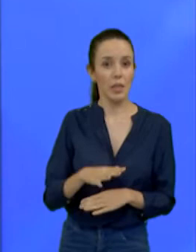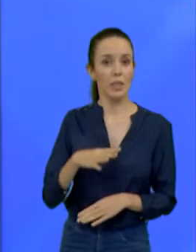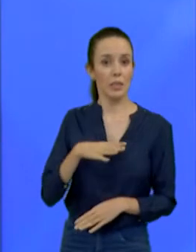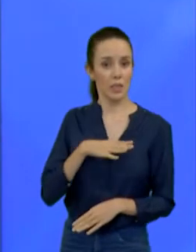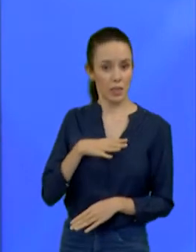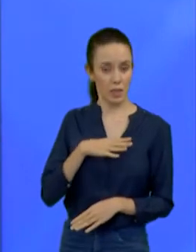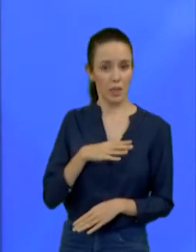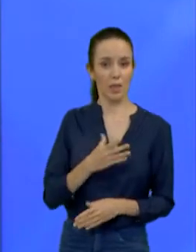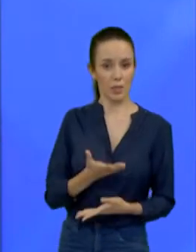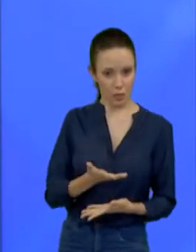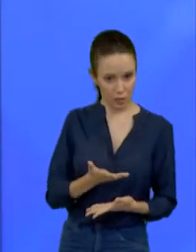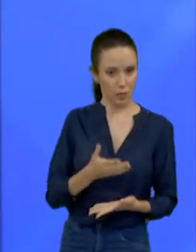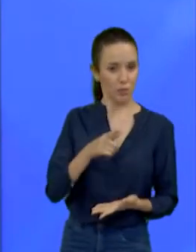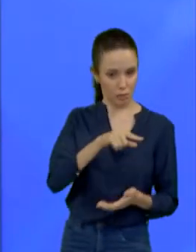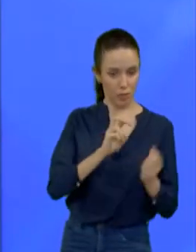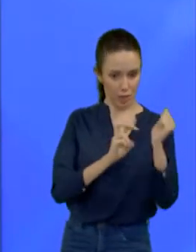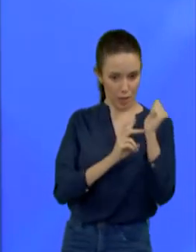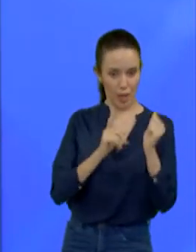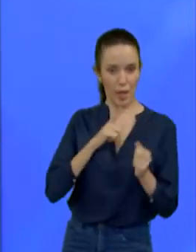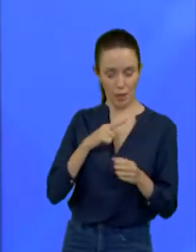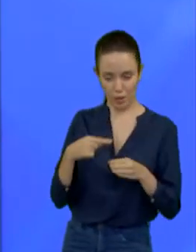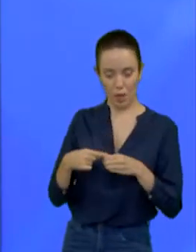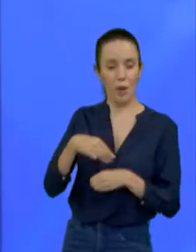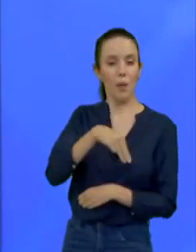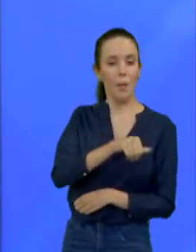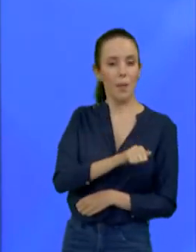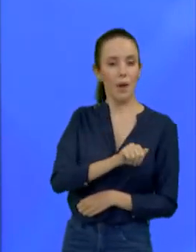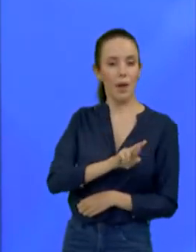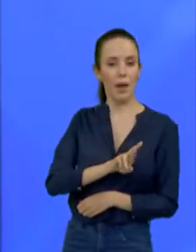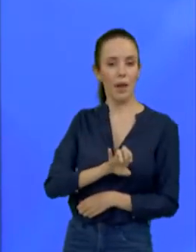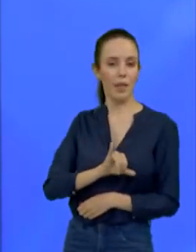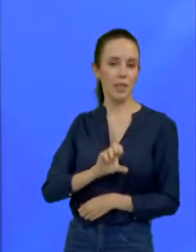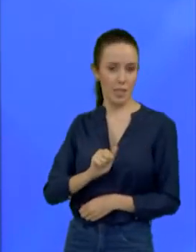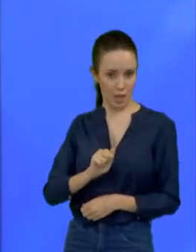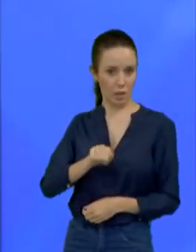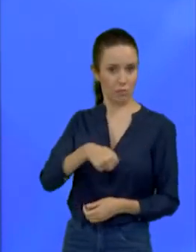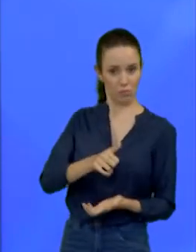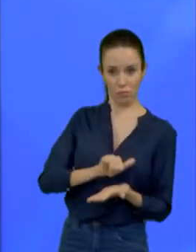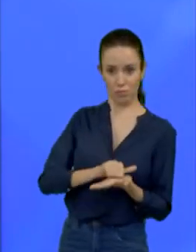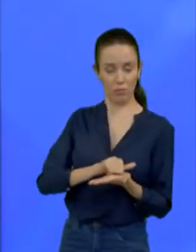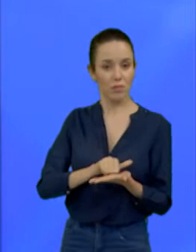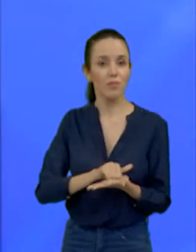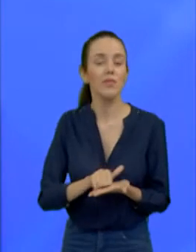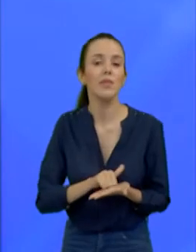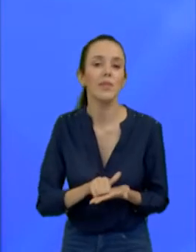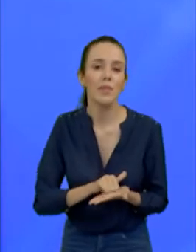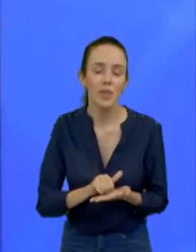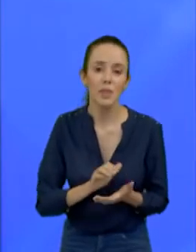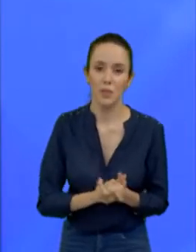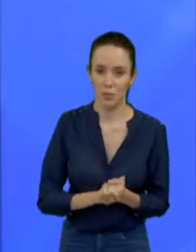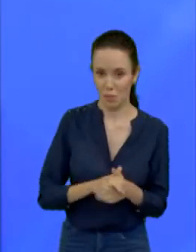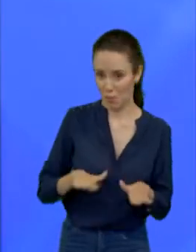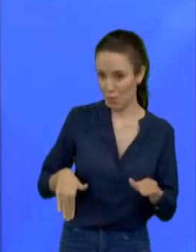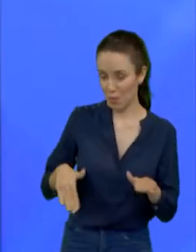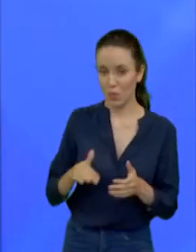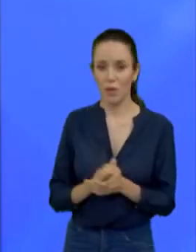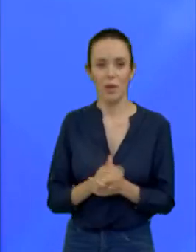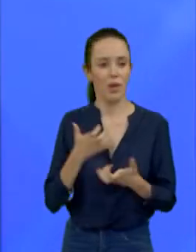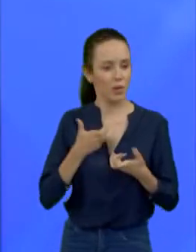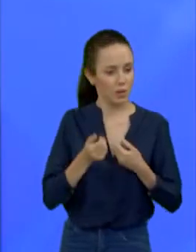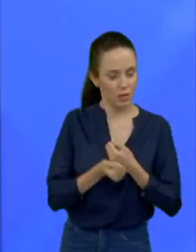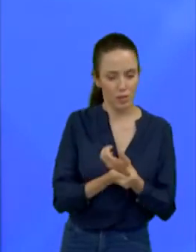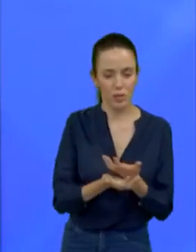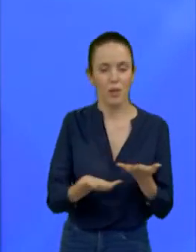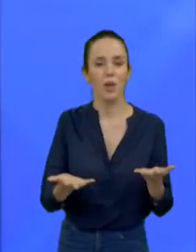o pronto atendimento 24 horas para Marizias também. Precisamos promover a celeridade dos exames, precisamos